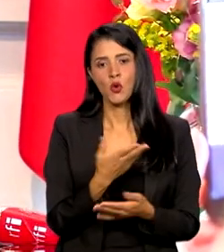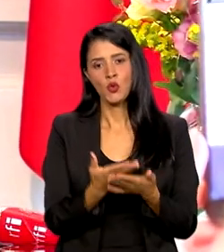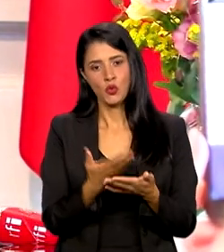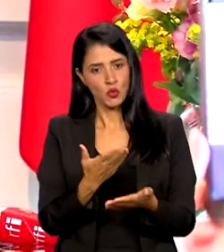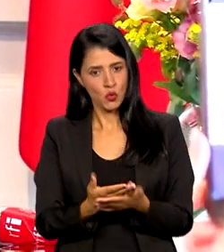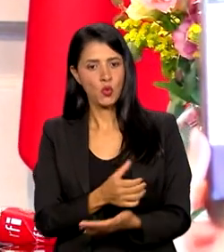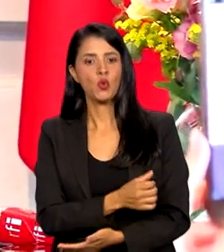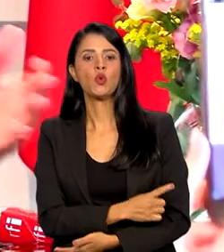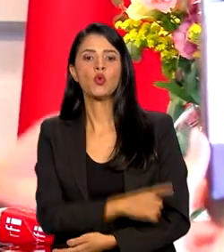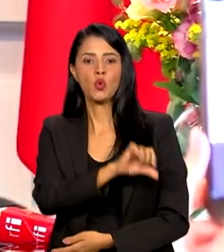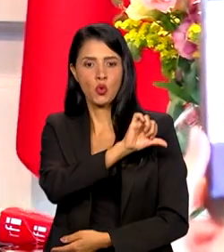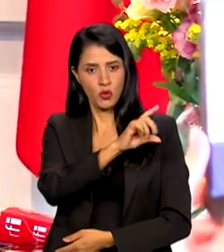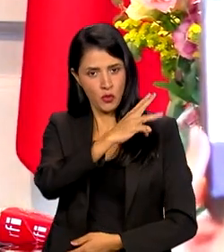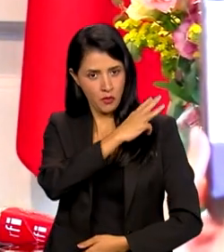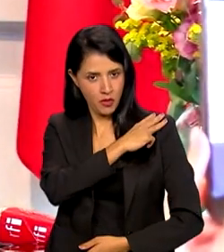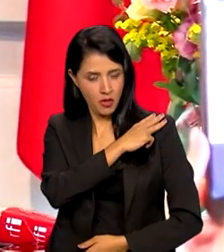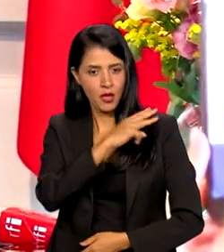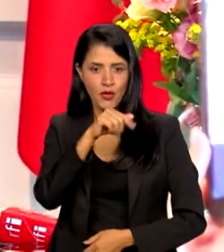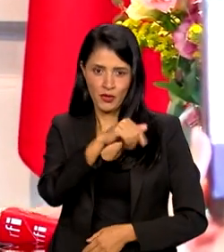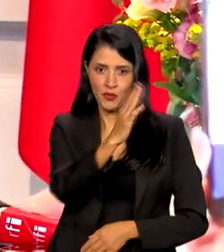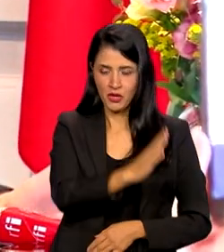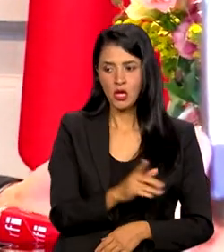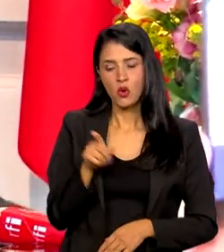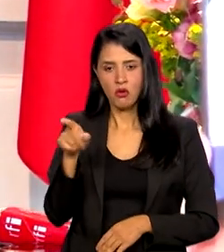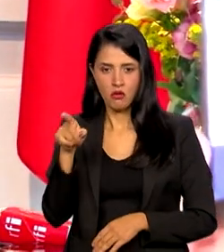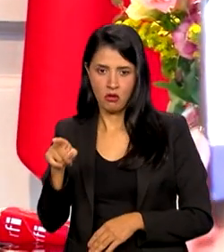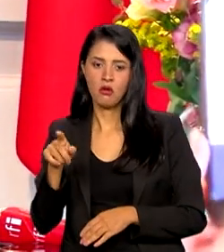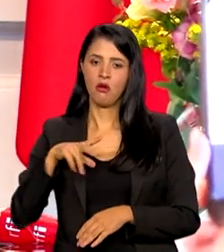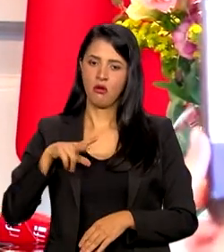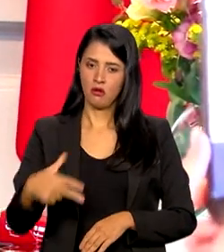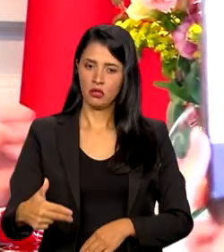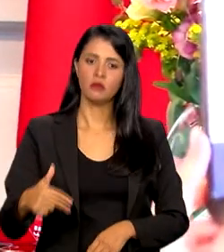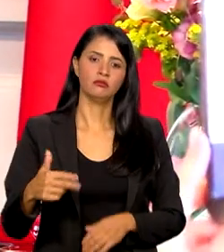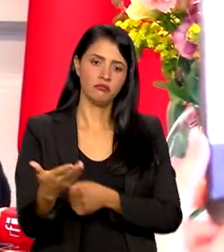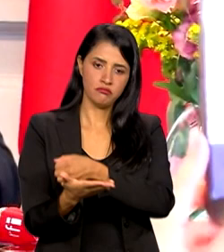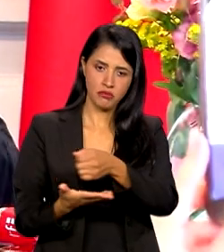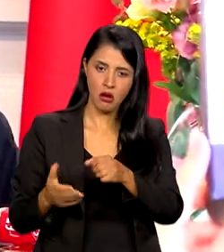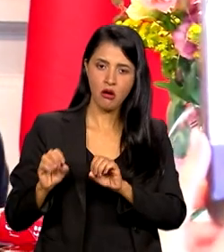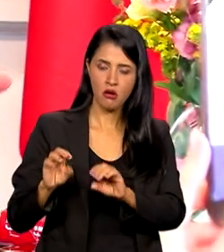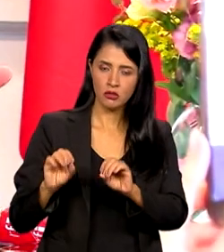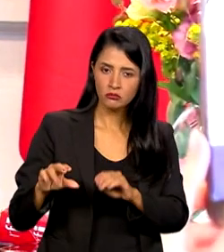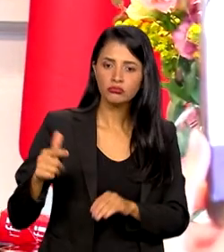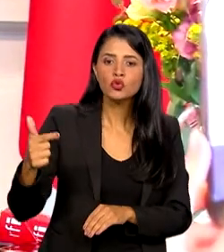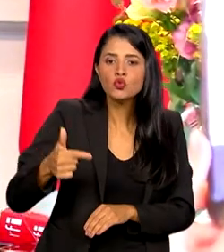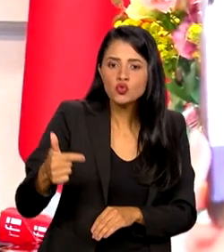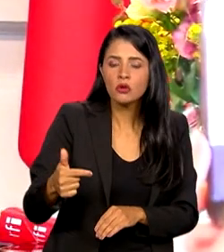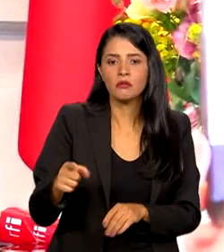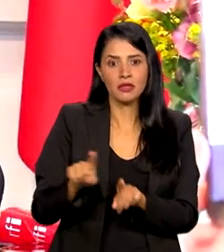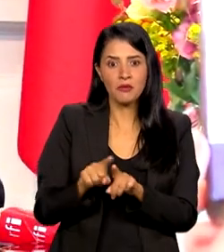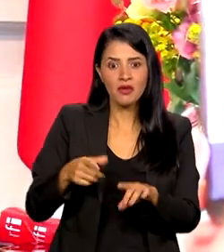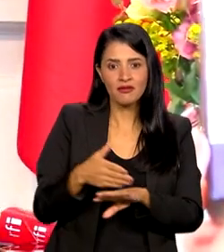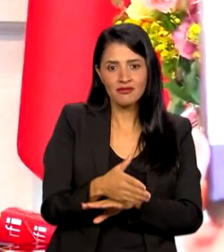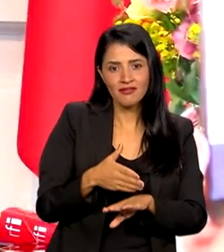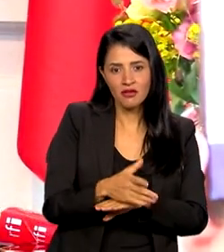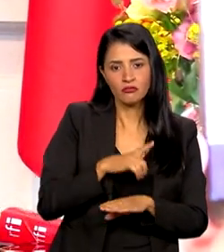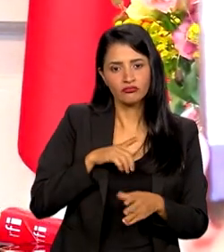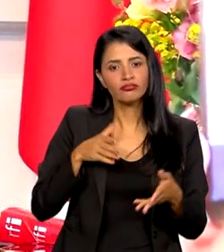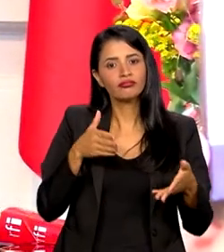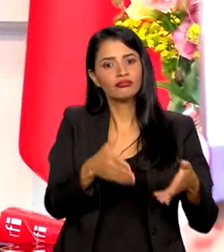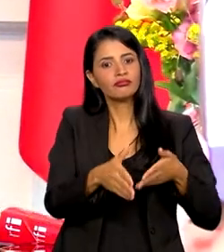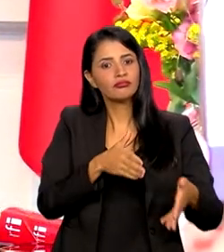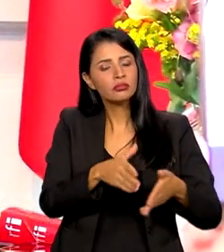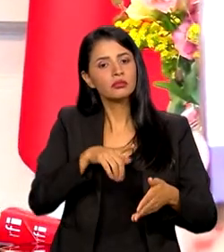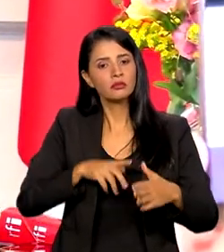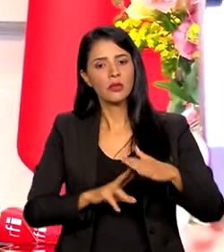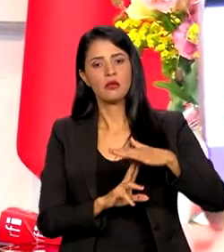caso do Brasil e aqui no caso o ensino básico, ensino secundário, mas também o acesso à universidade. Você terá logo a